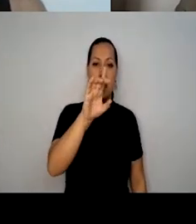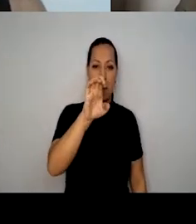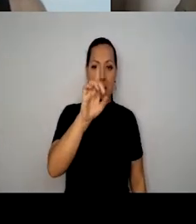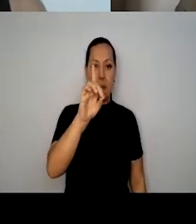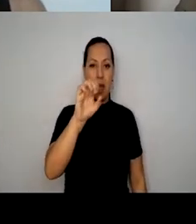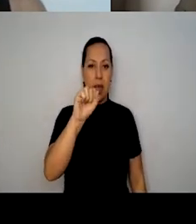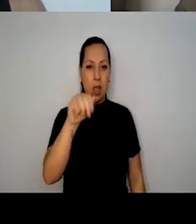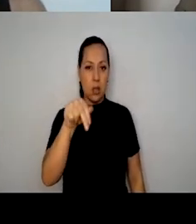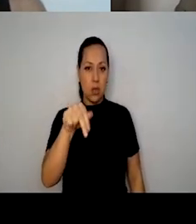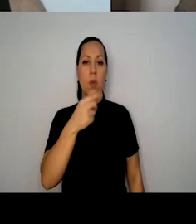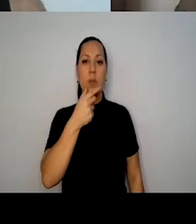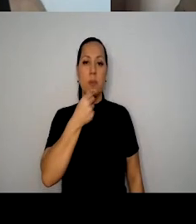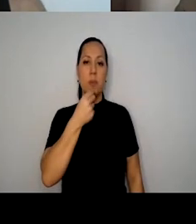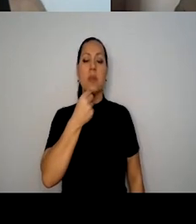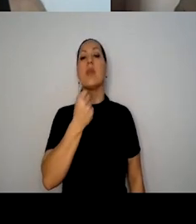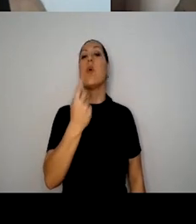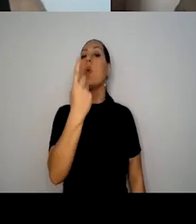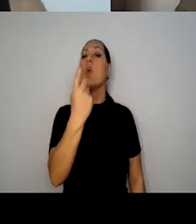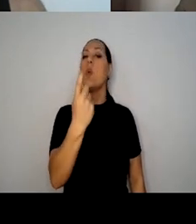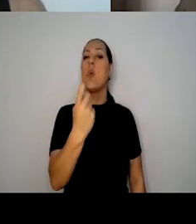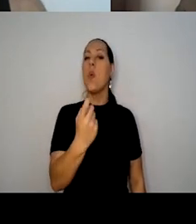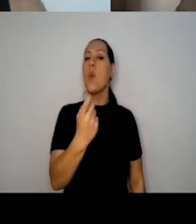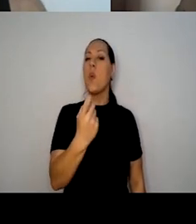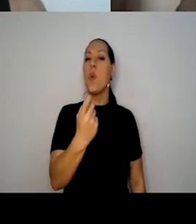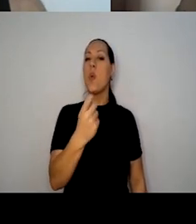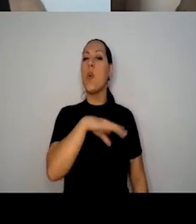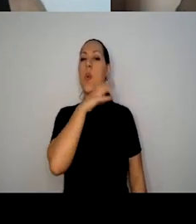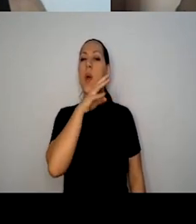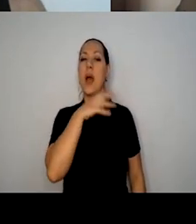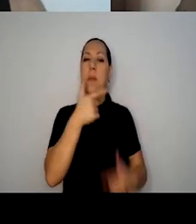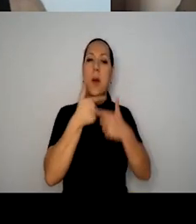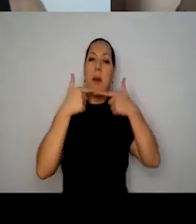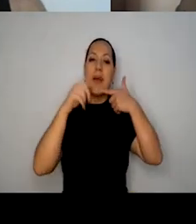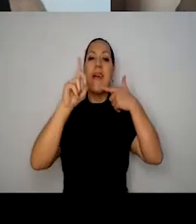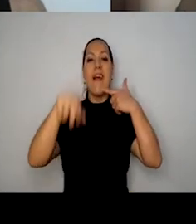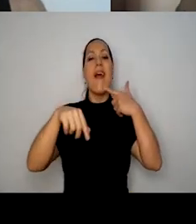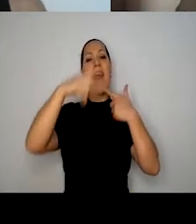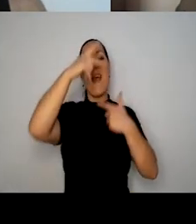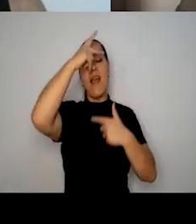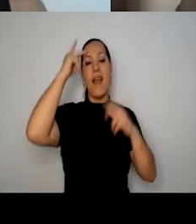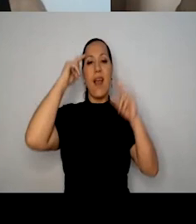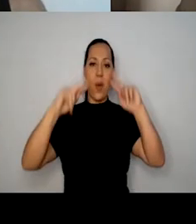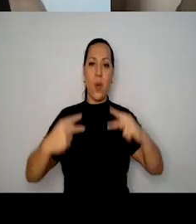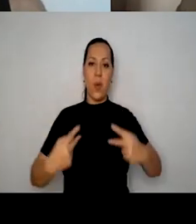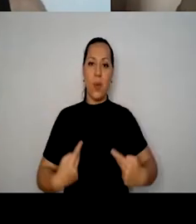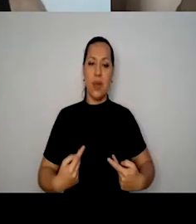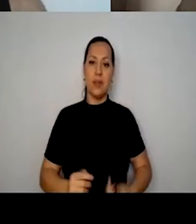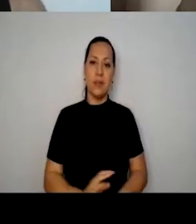o único animal que ri, né? acho que é o Bergson que fala isso, mas é